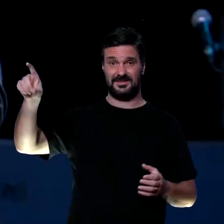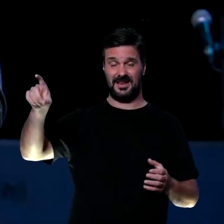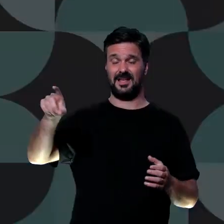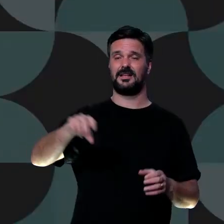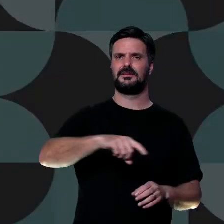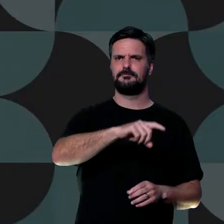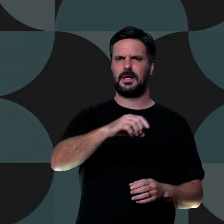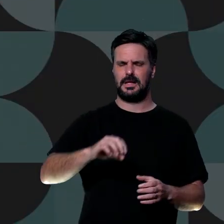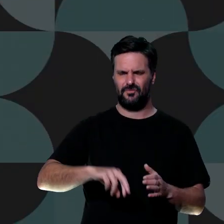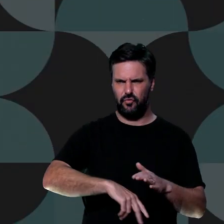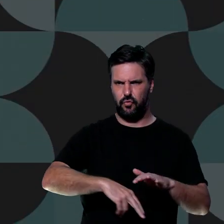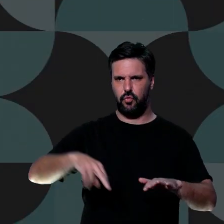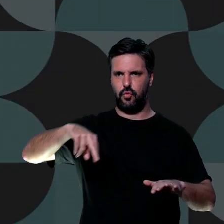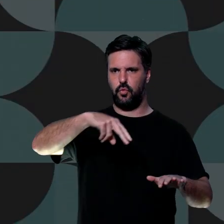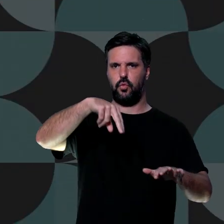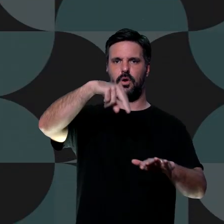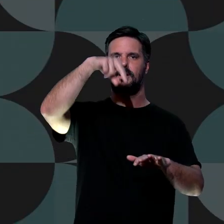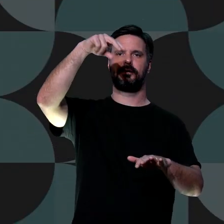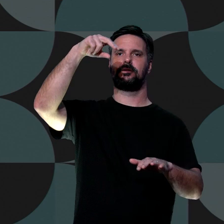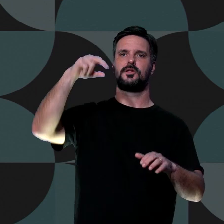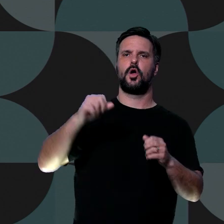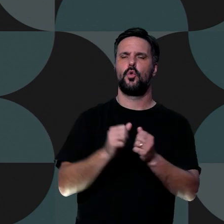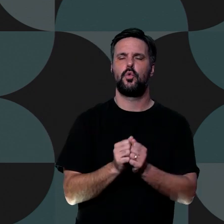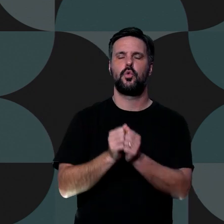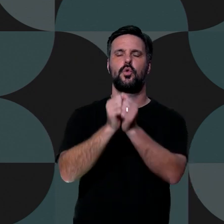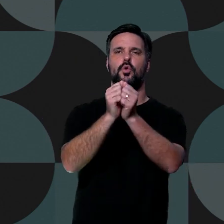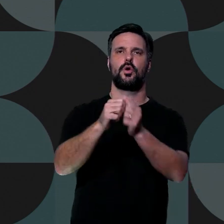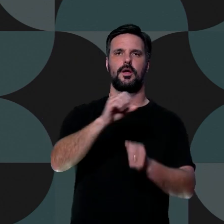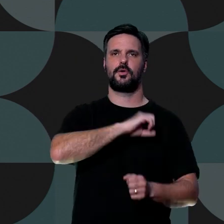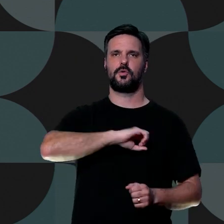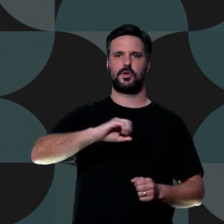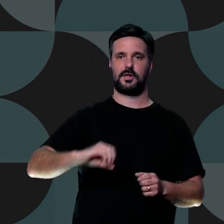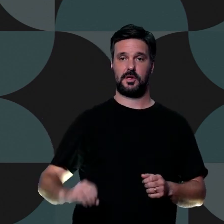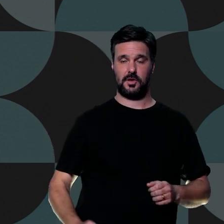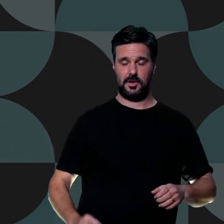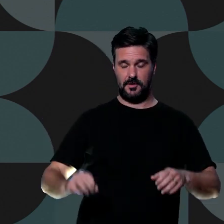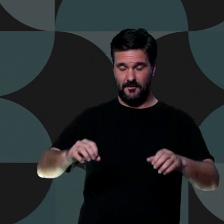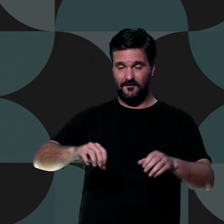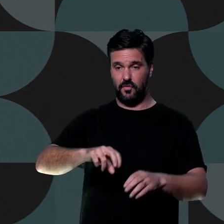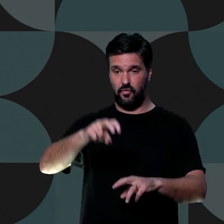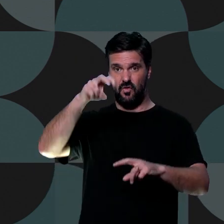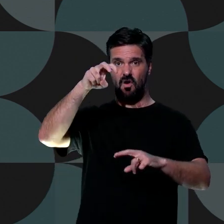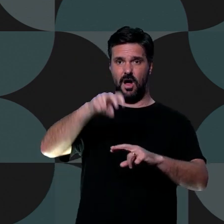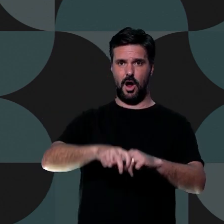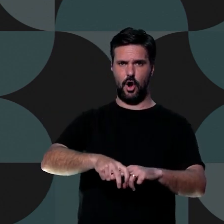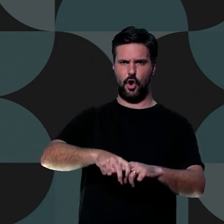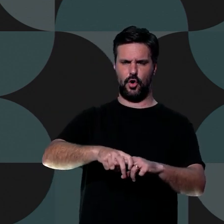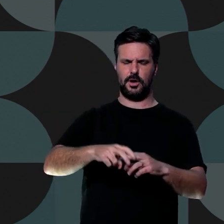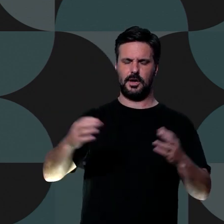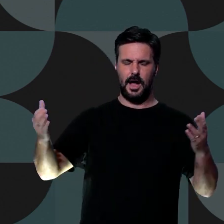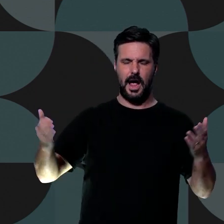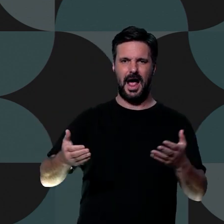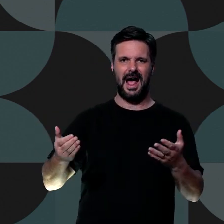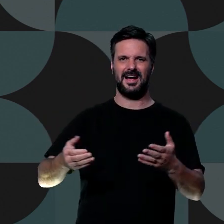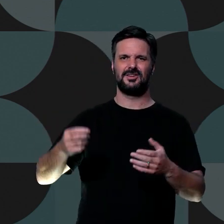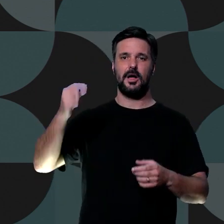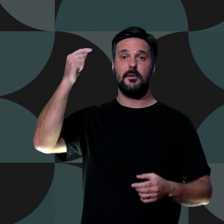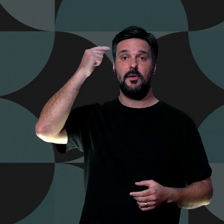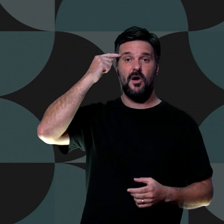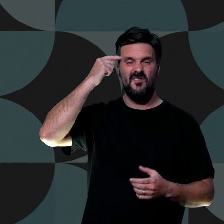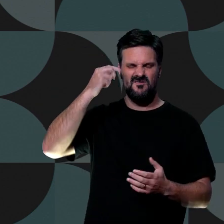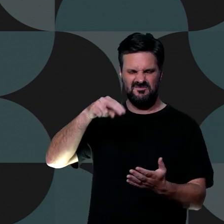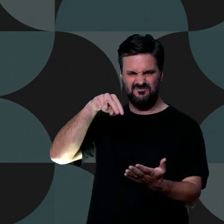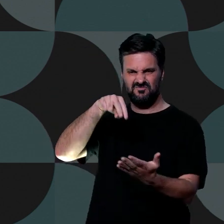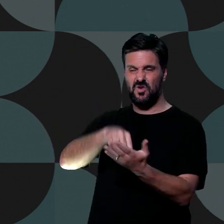ressuscitaram com Cristo, procurem as coisas que são do alto onde Cristo está assentado à direita de Deus. Mantenham o pensamento